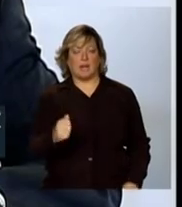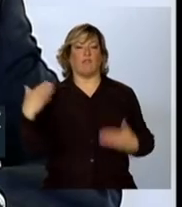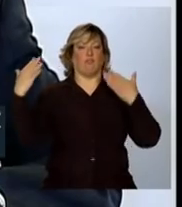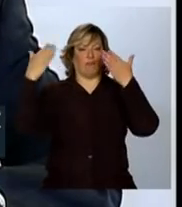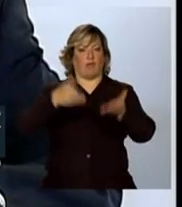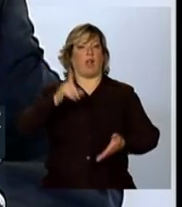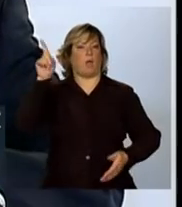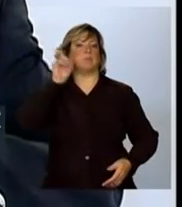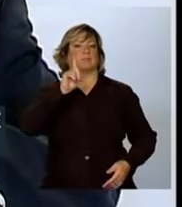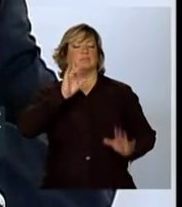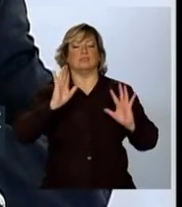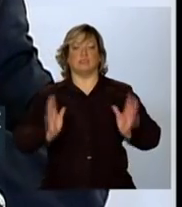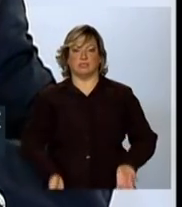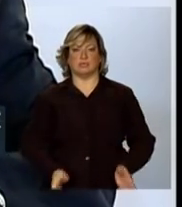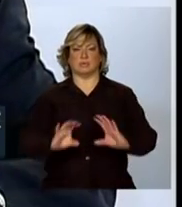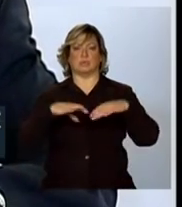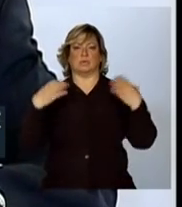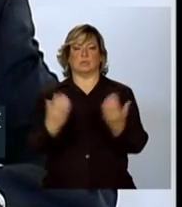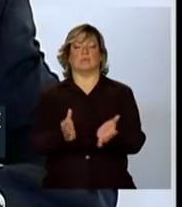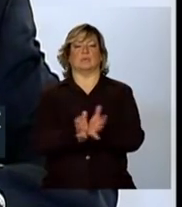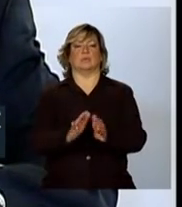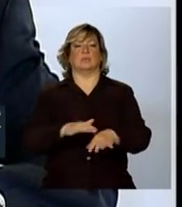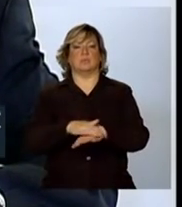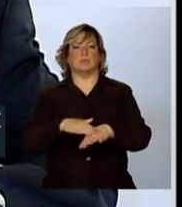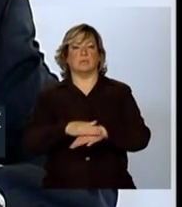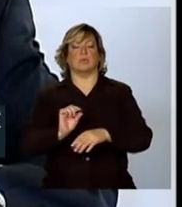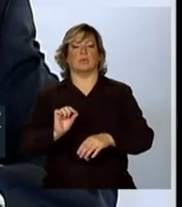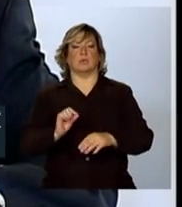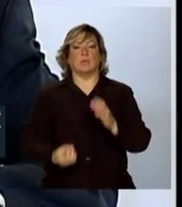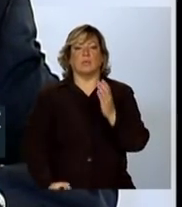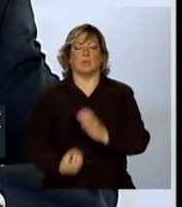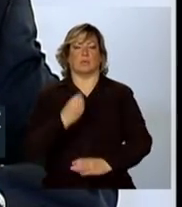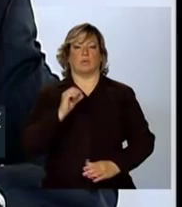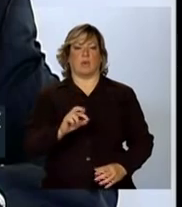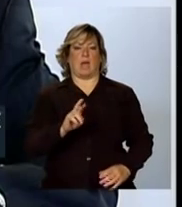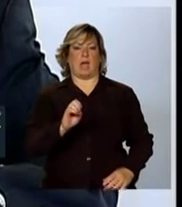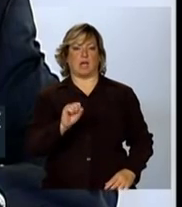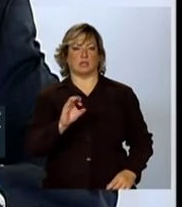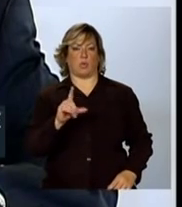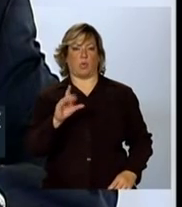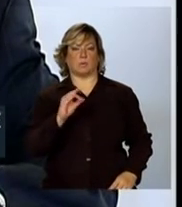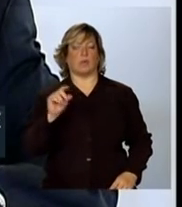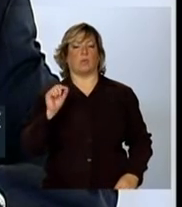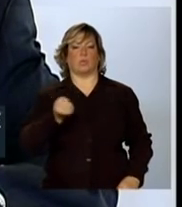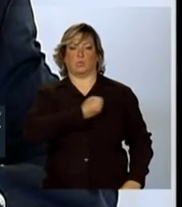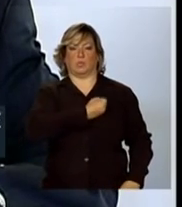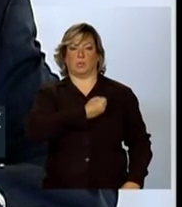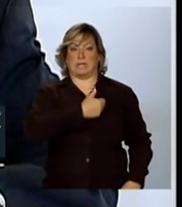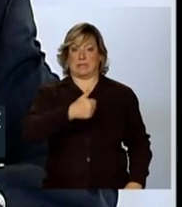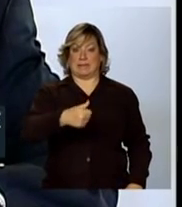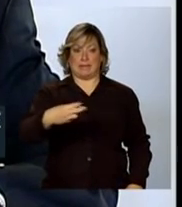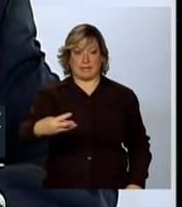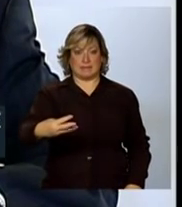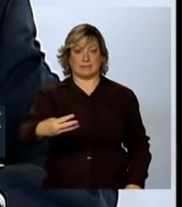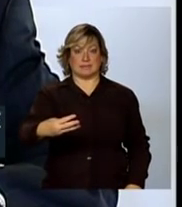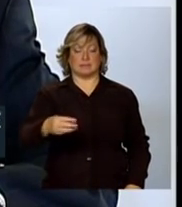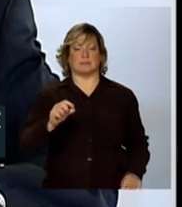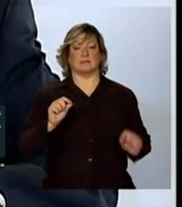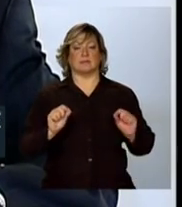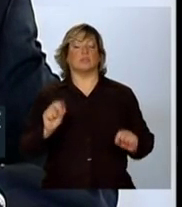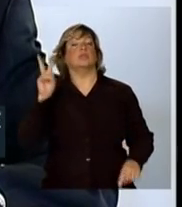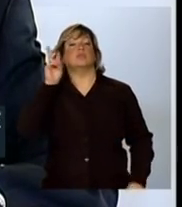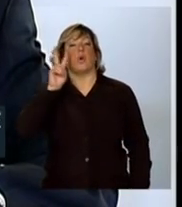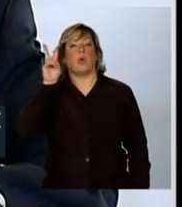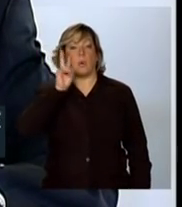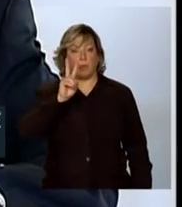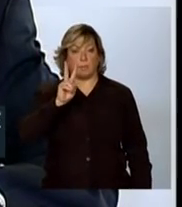foi lançada a resolução número 13 sobre